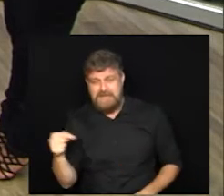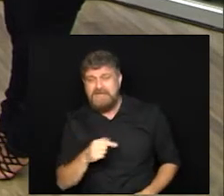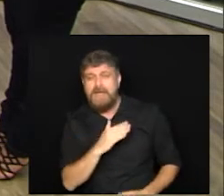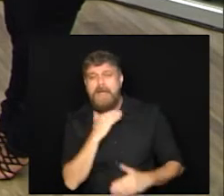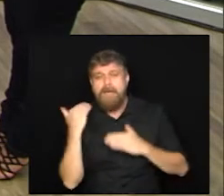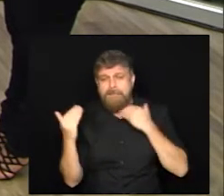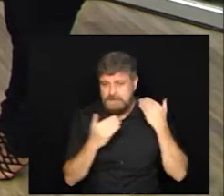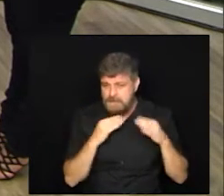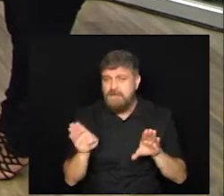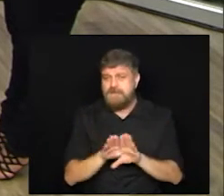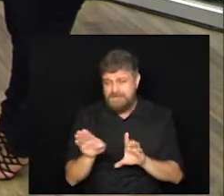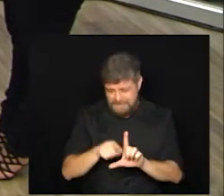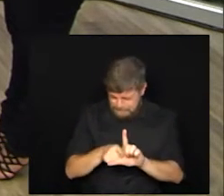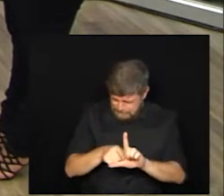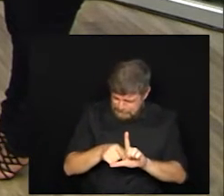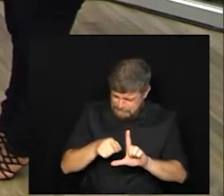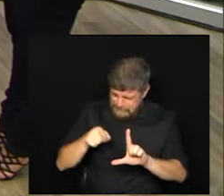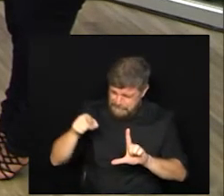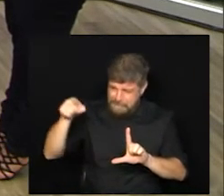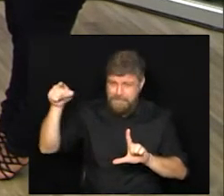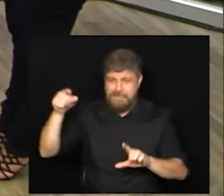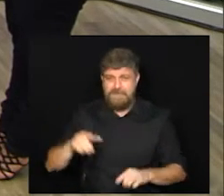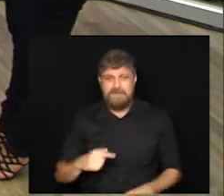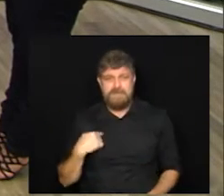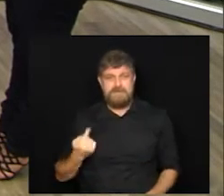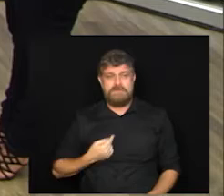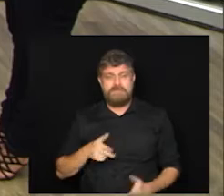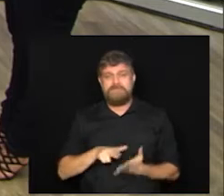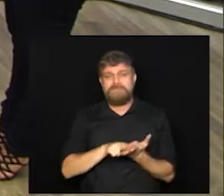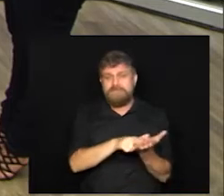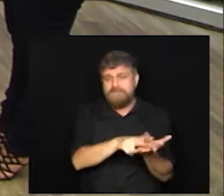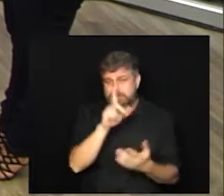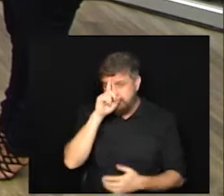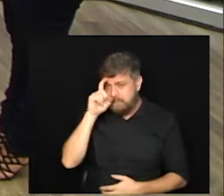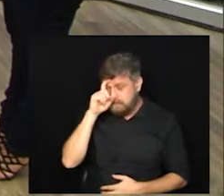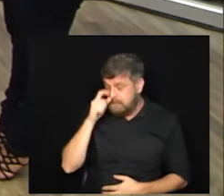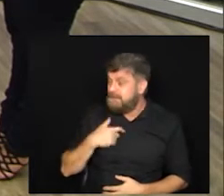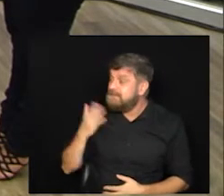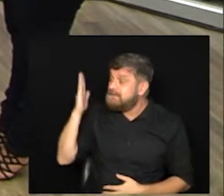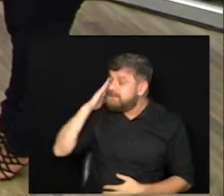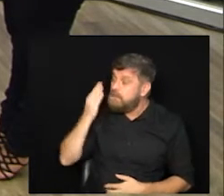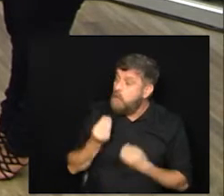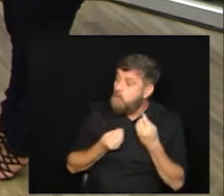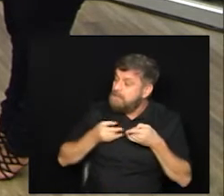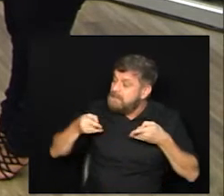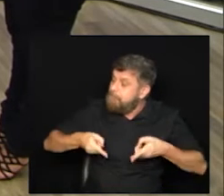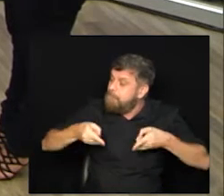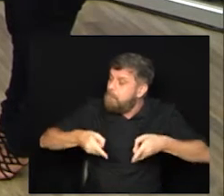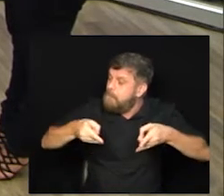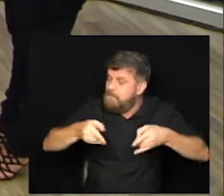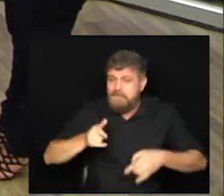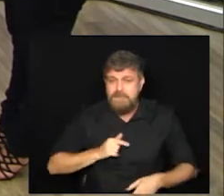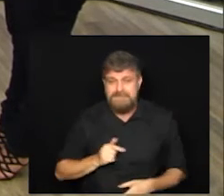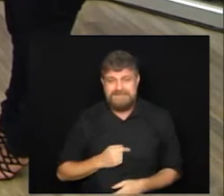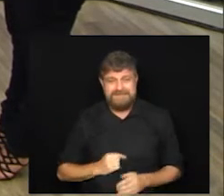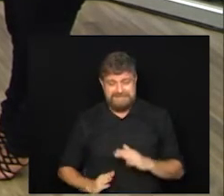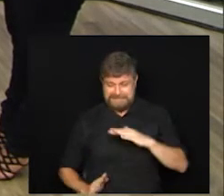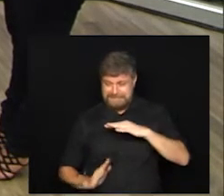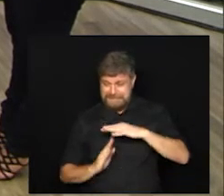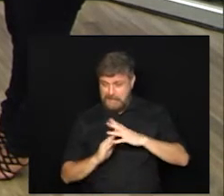óbitos também nas últimas semanas. Falei de internações, vamos falar da ocupação então, porque ela segue acima dos